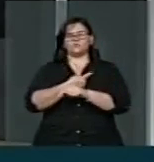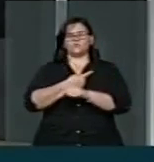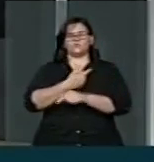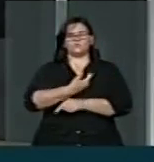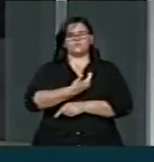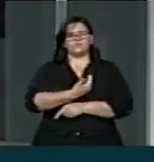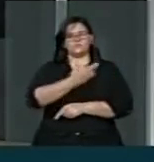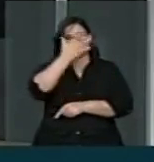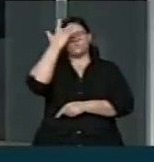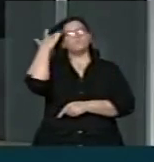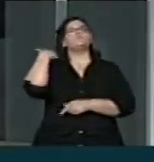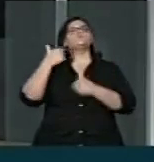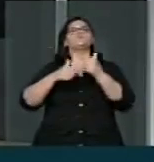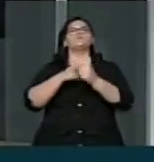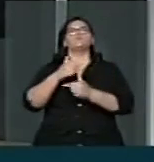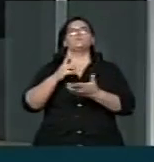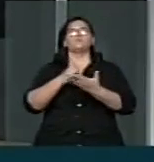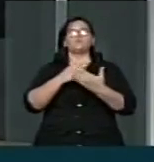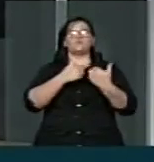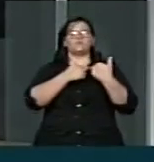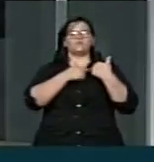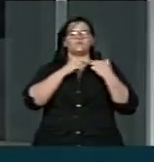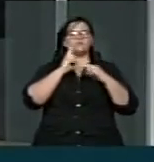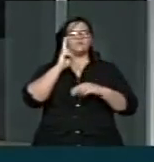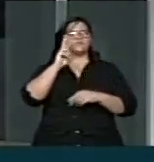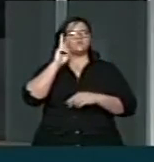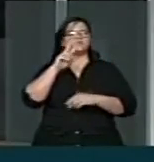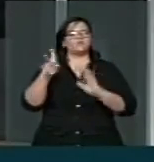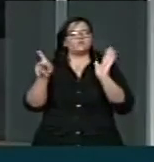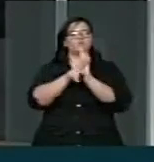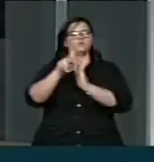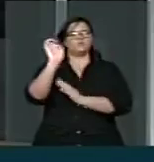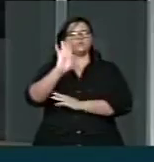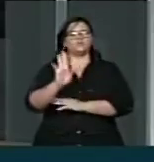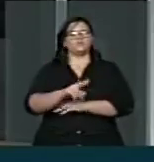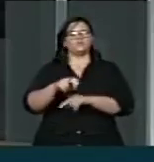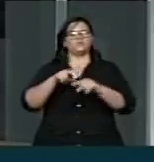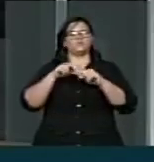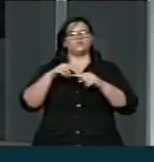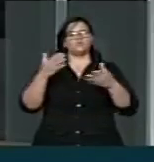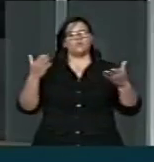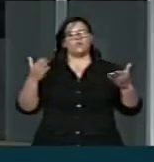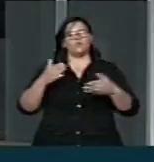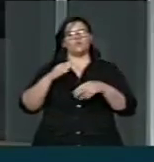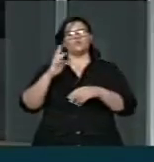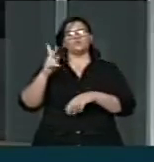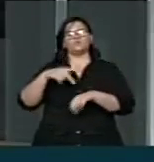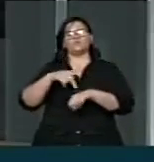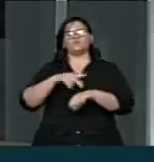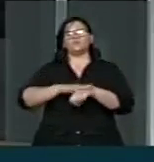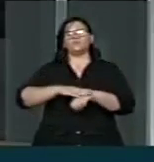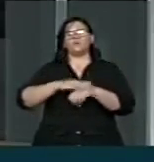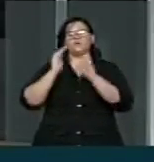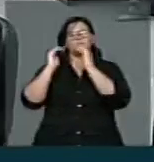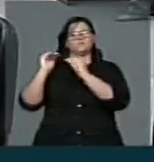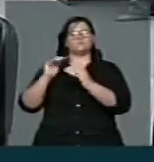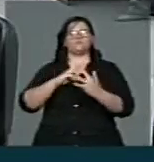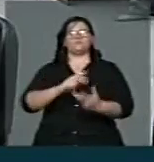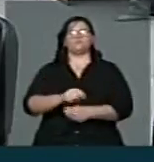trabalhadores responsáveis pela história do Brasil e por ser hoje um dos países mais respeitados do mundo. Muito obrigado.